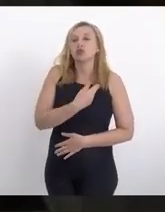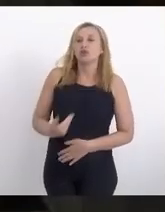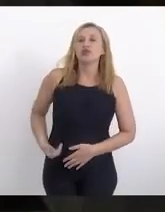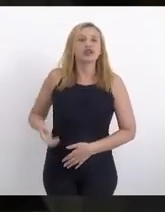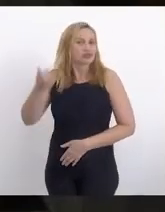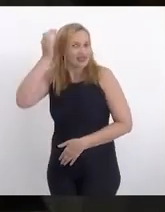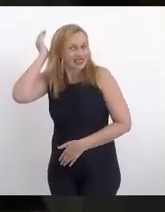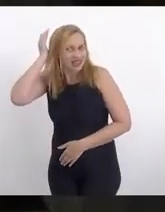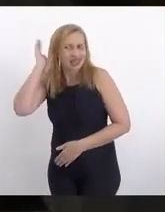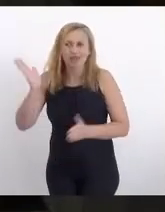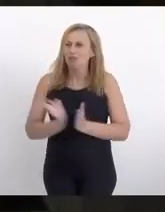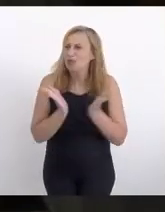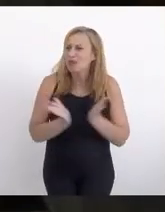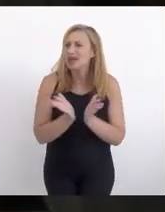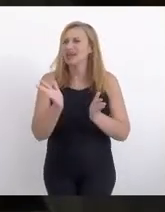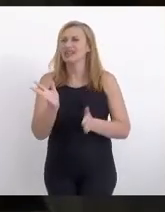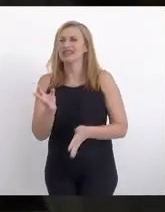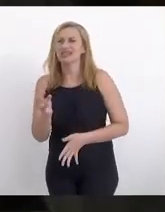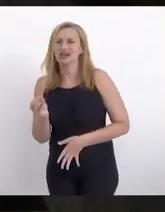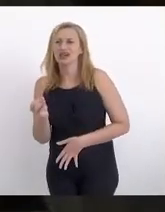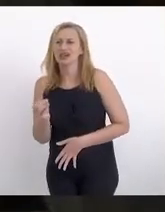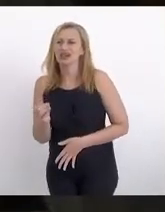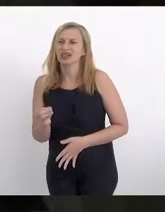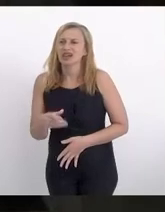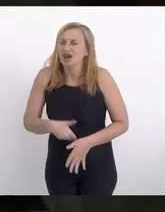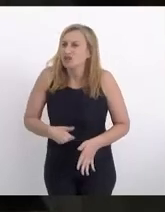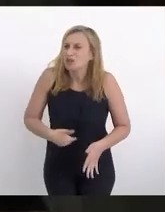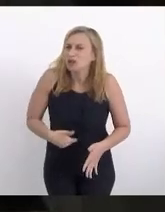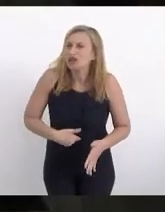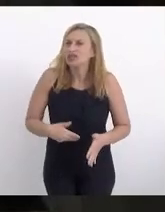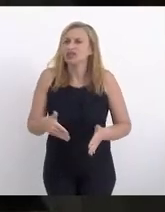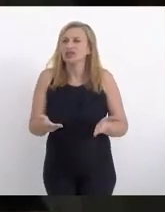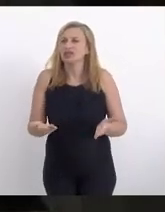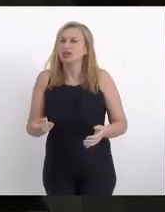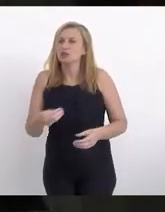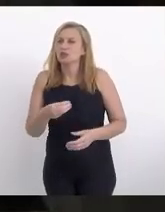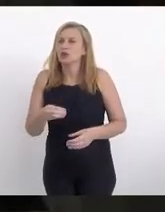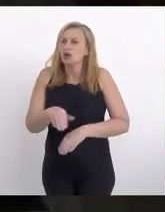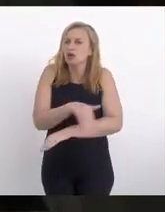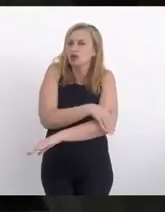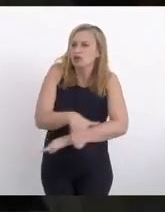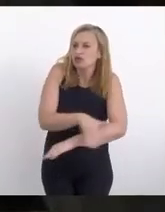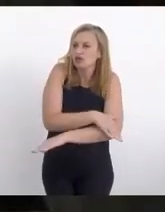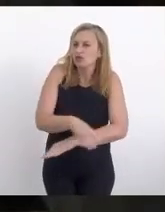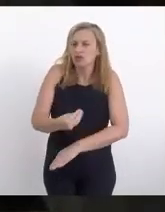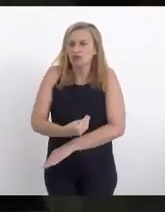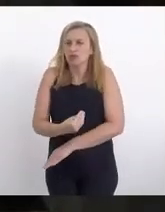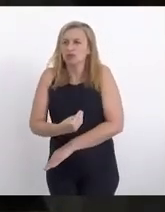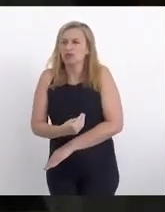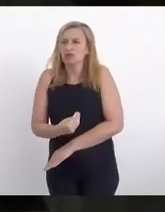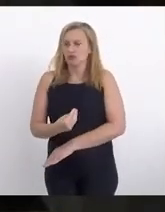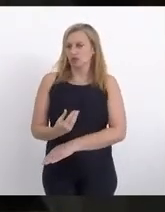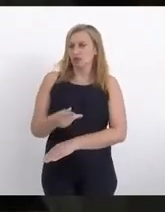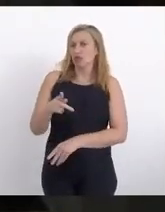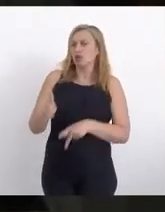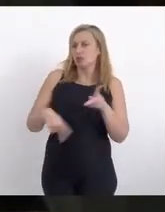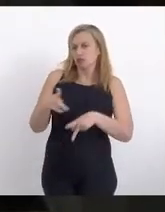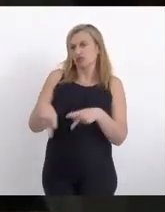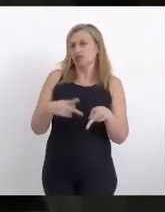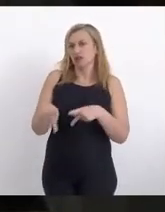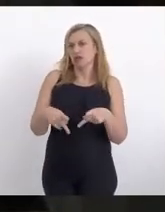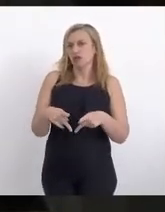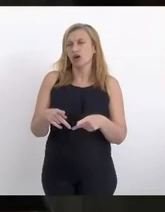desigualdade, a miséria, a população de rua não param de crescer, não param de aumentar. Eu não tenho dúvida que o principal